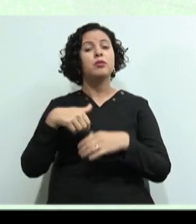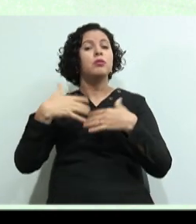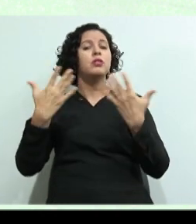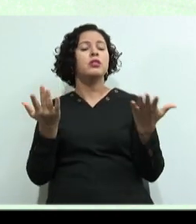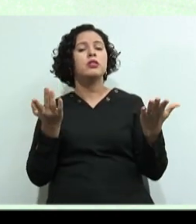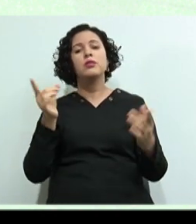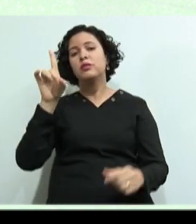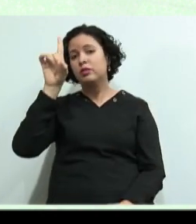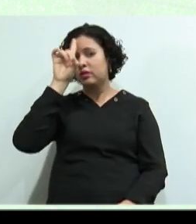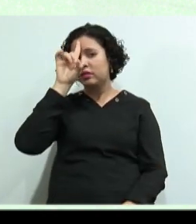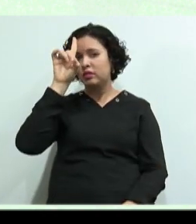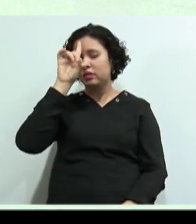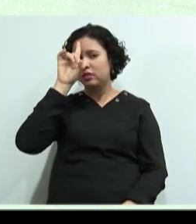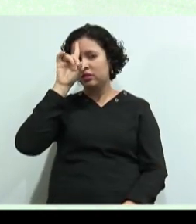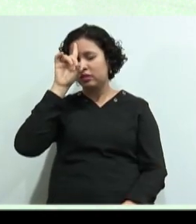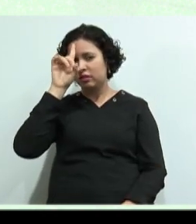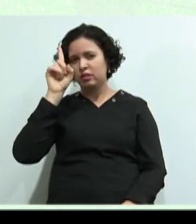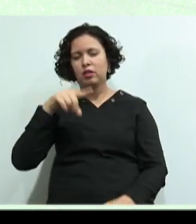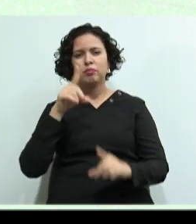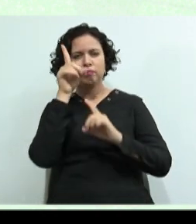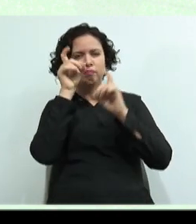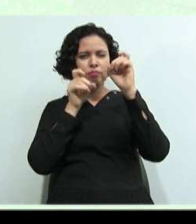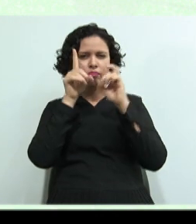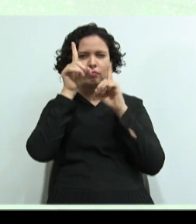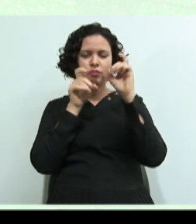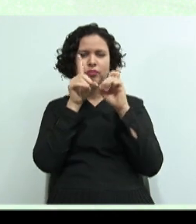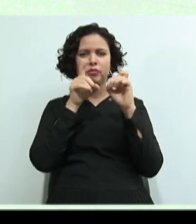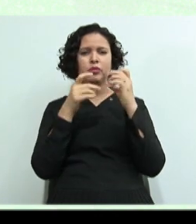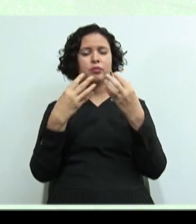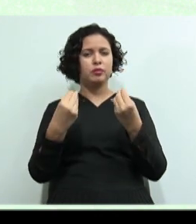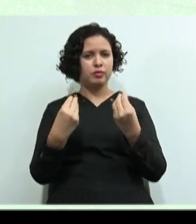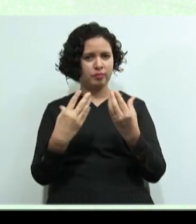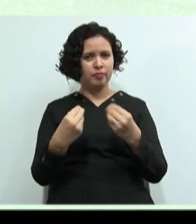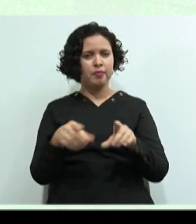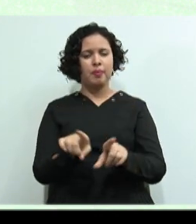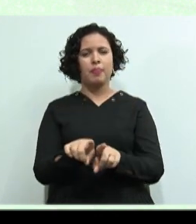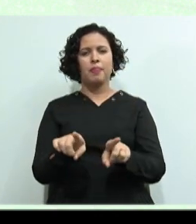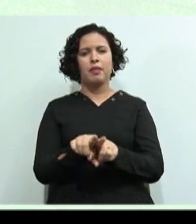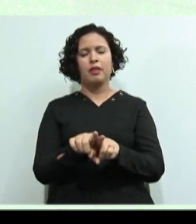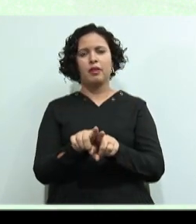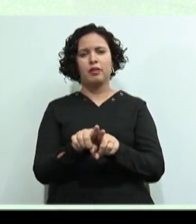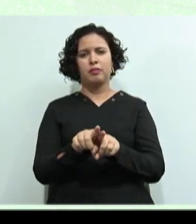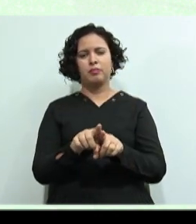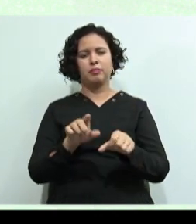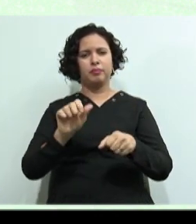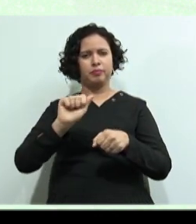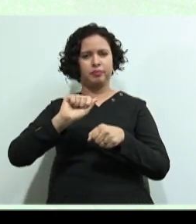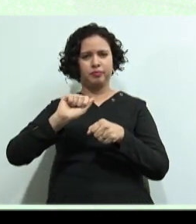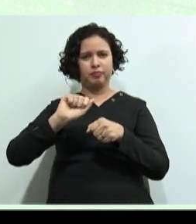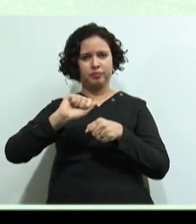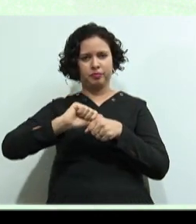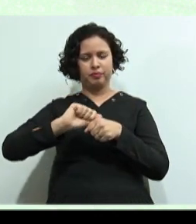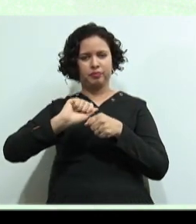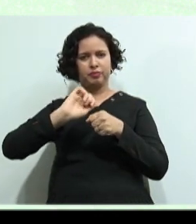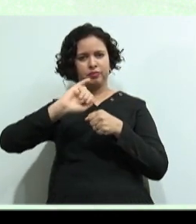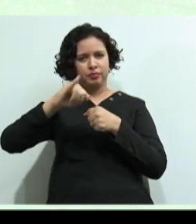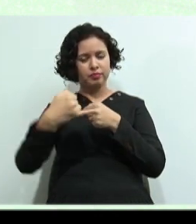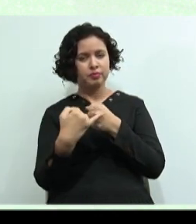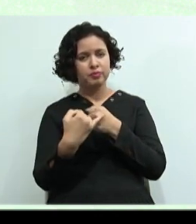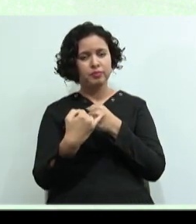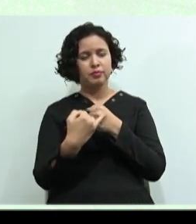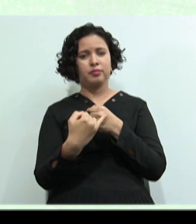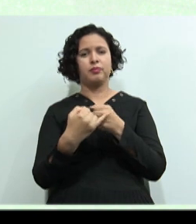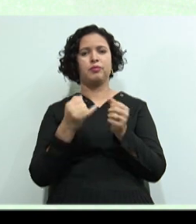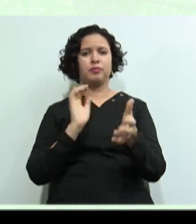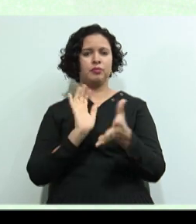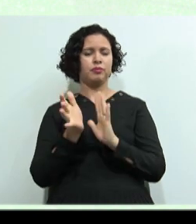dia Que a gente usa Bastante expressão facial E nós iremos também Trabalhar os adjetivos Na língua brasileira De sinais